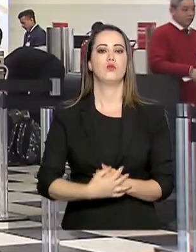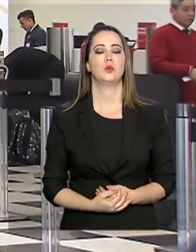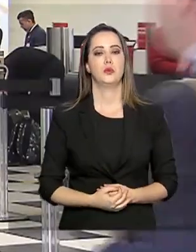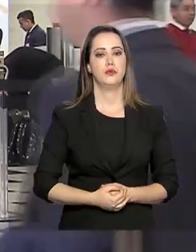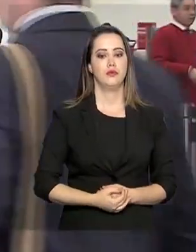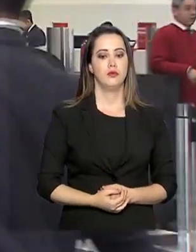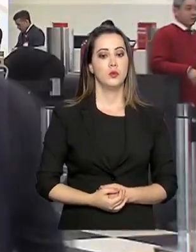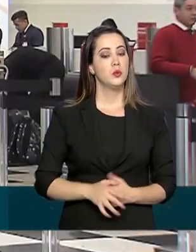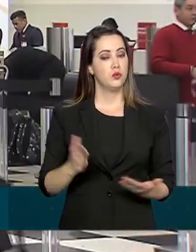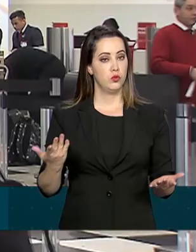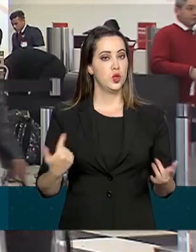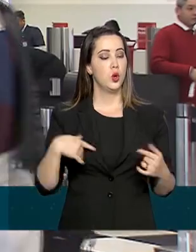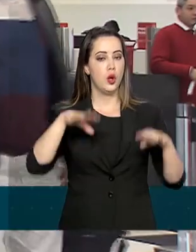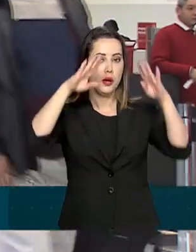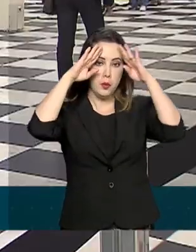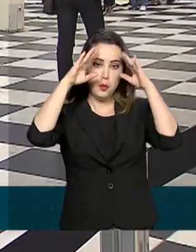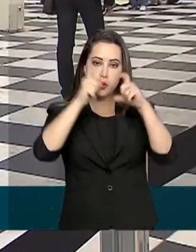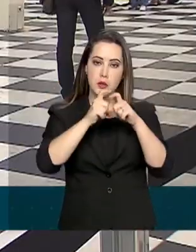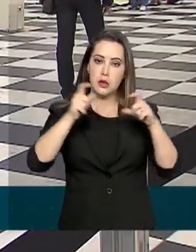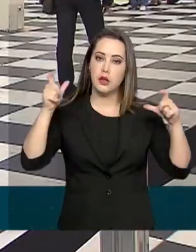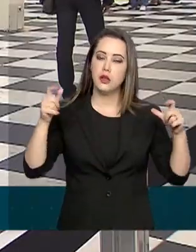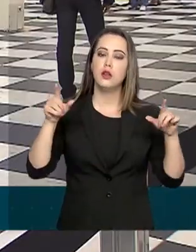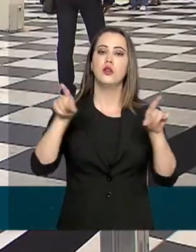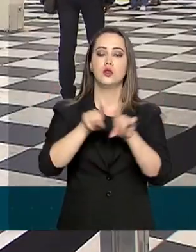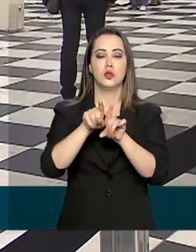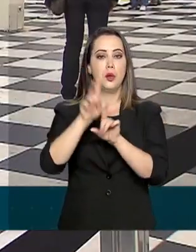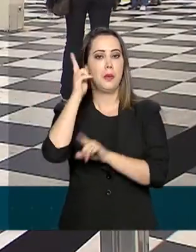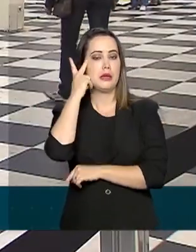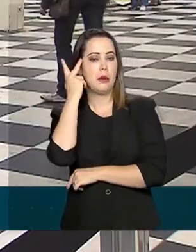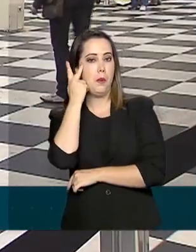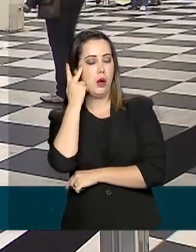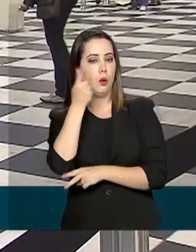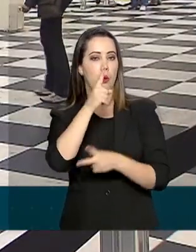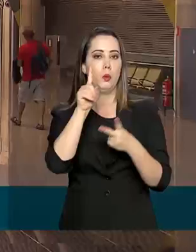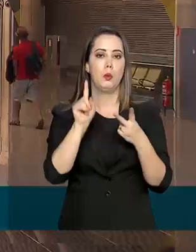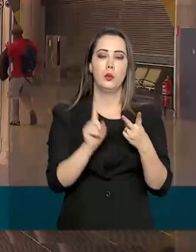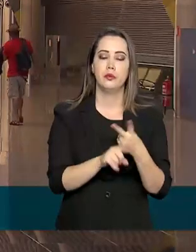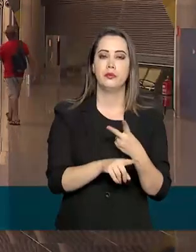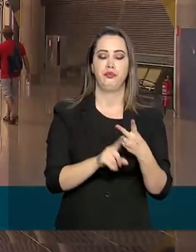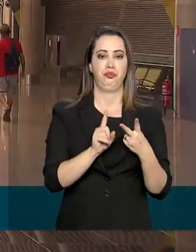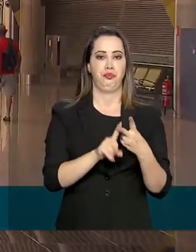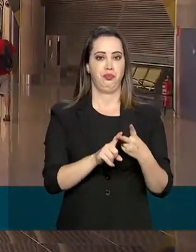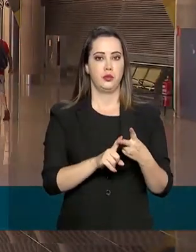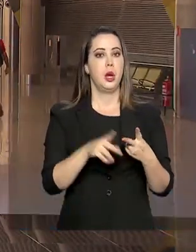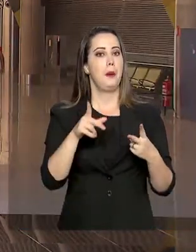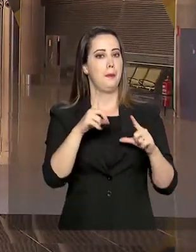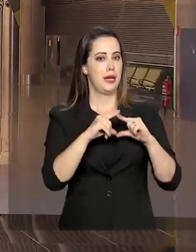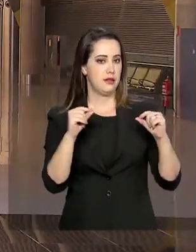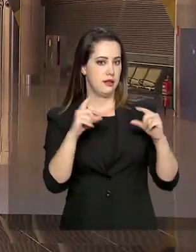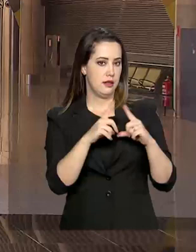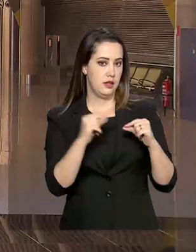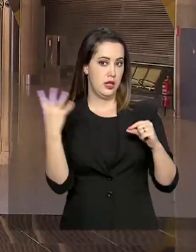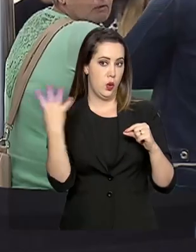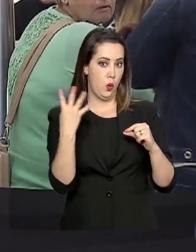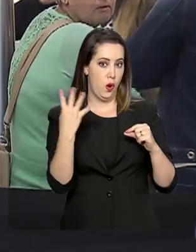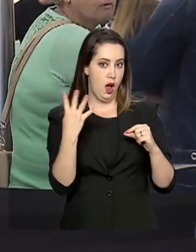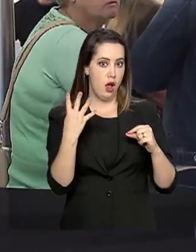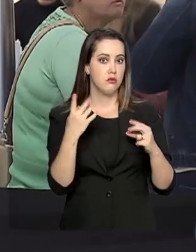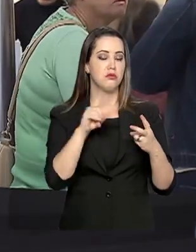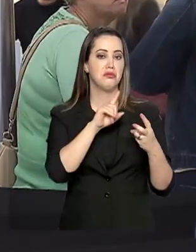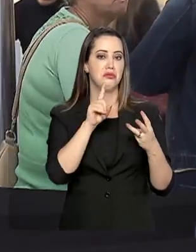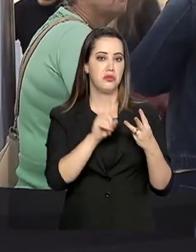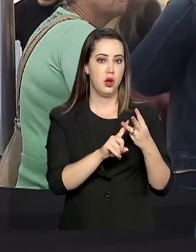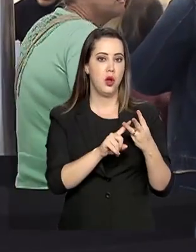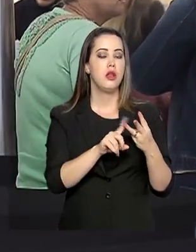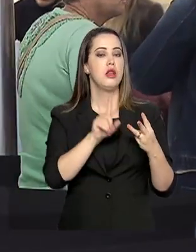Na categoria de aeroportos grandes, além de Guarulhos, também se destacam os aeroportos de Brasília, em quarto lugar, e de